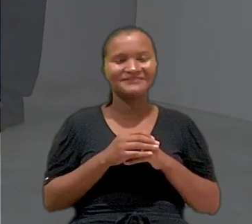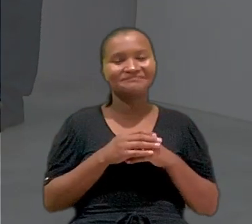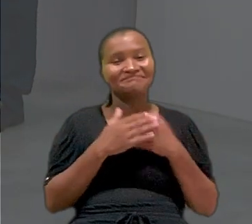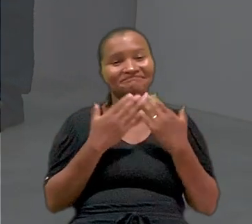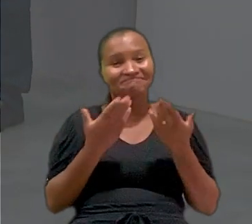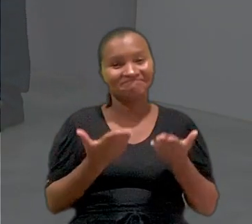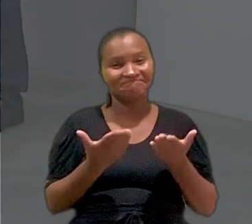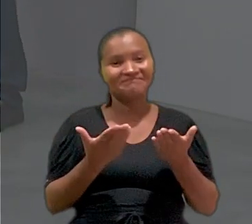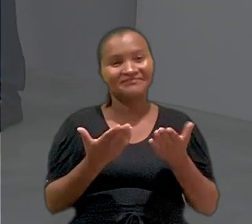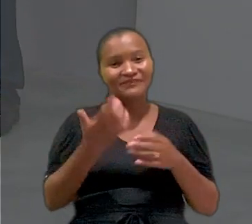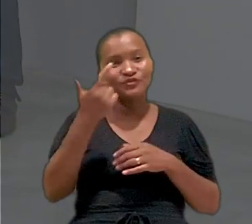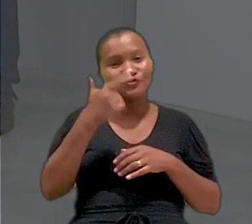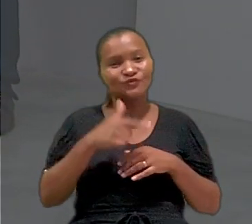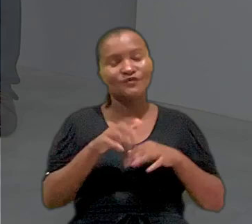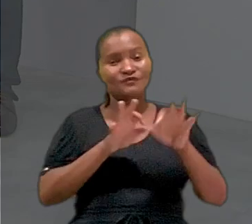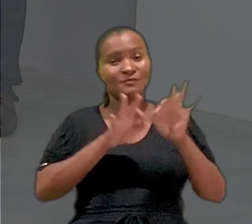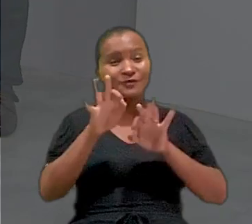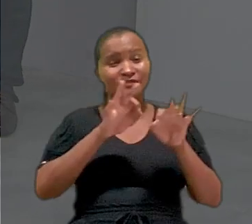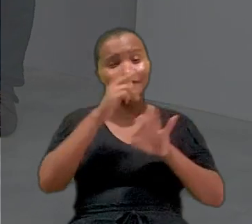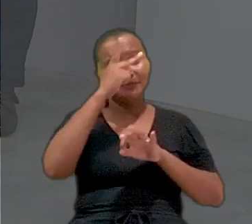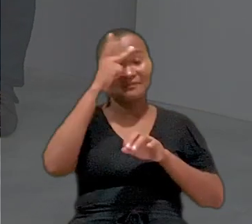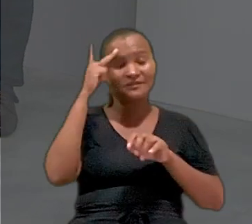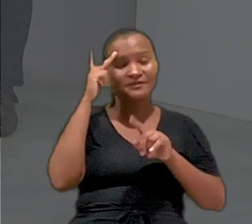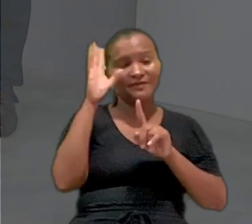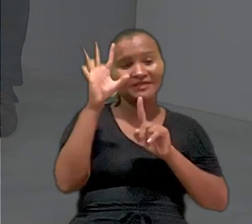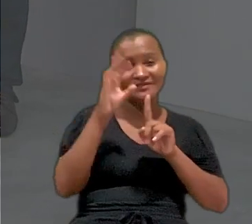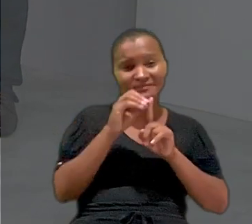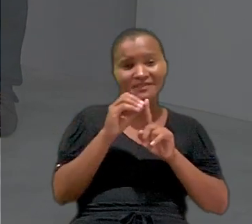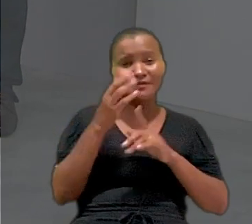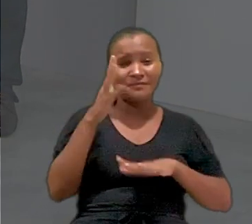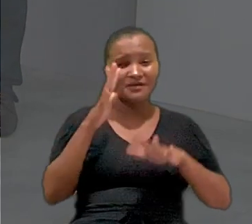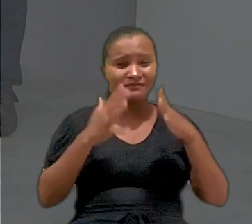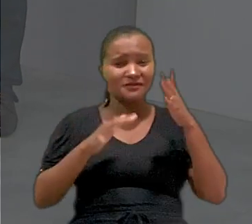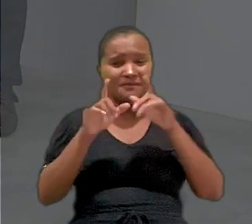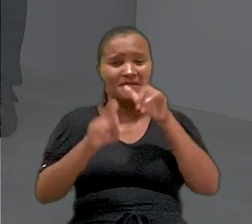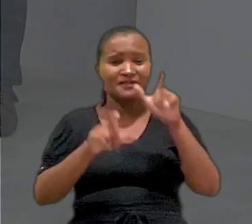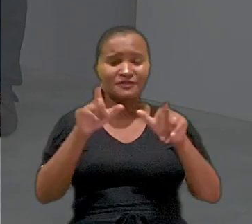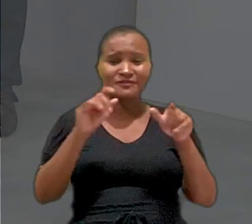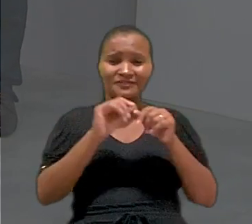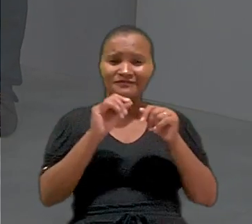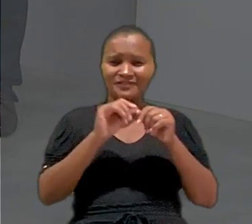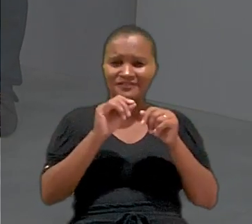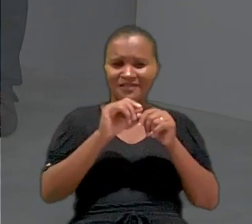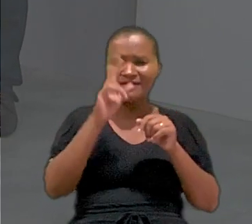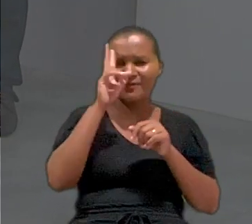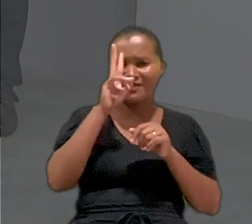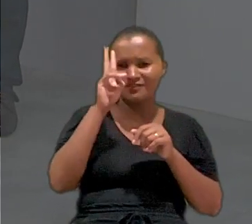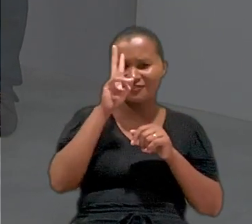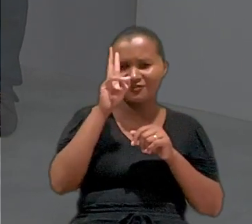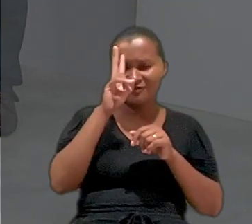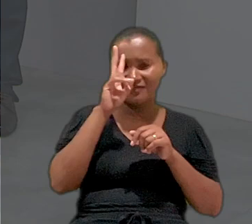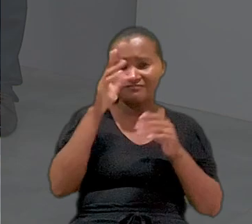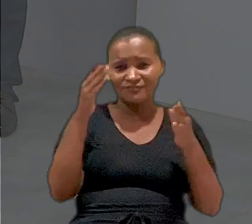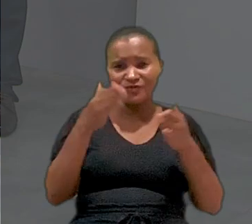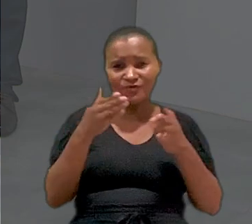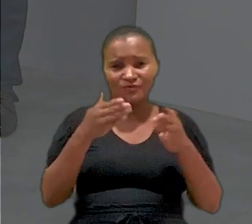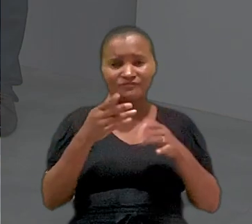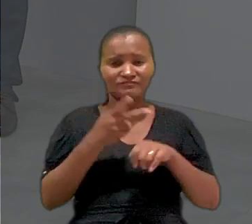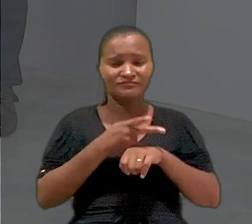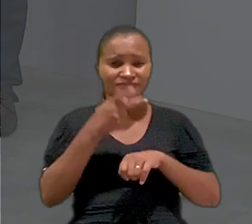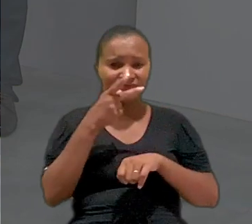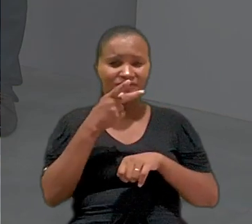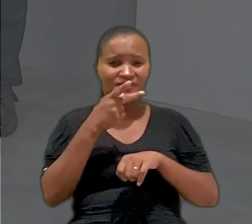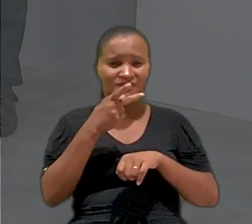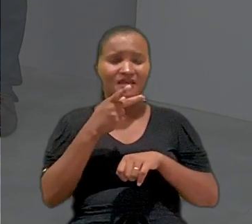Está aí, mais uma vez, o projeto Gente que Inspira, homenageando pessoas que fizeram história. E, dessa vez, a premiação